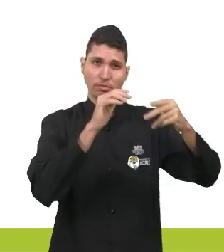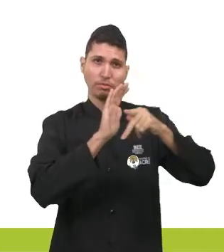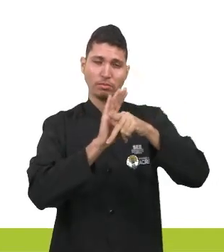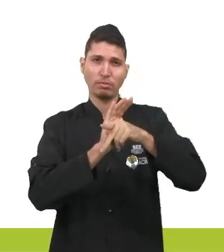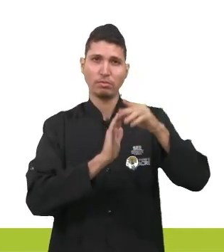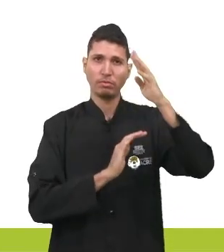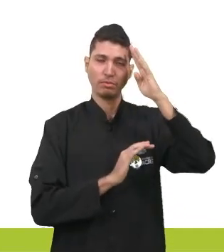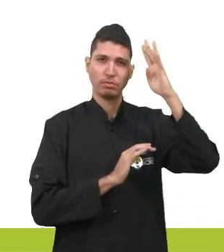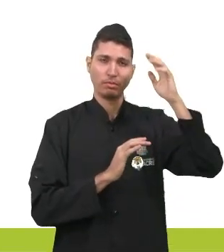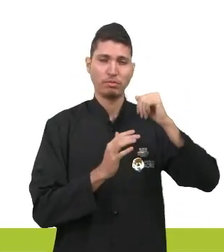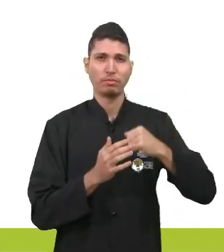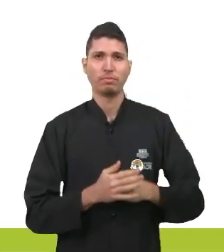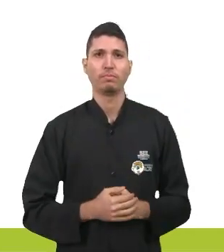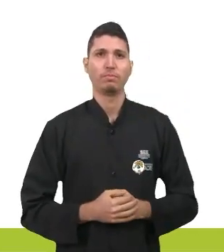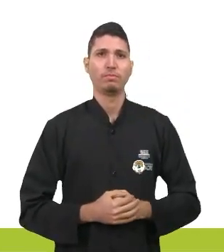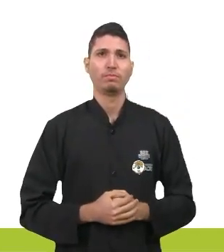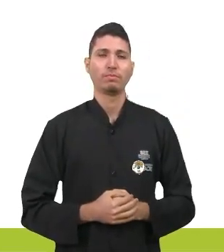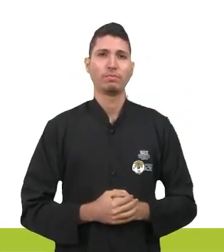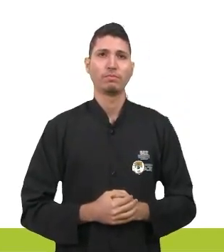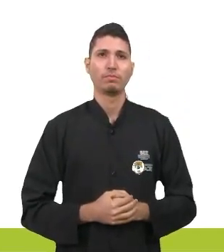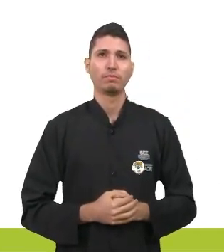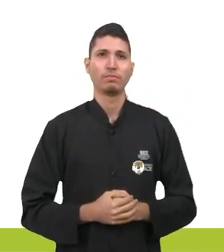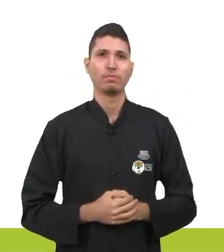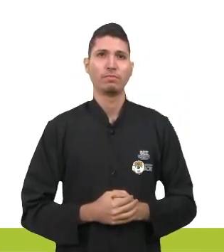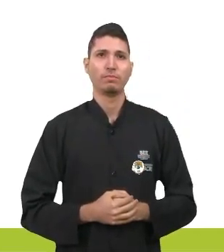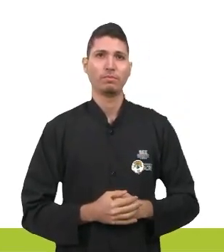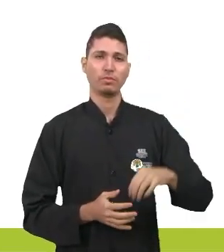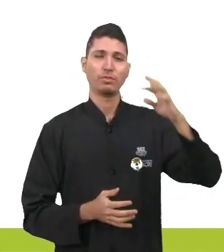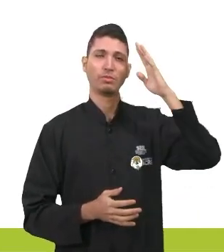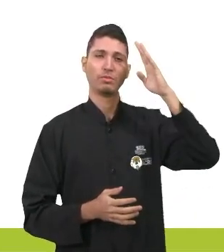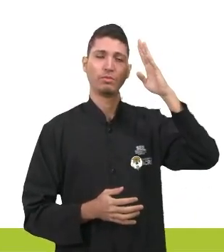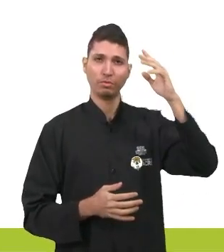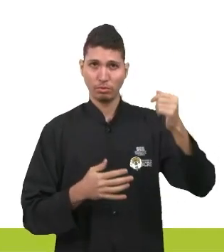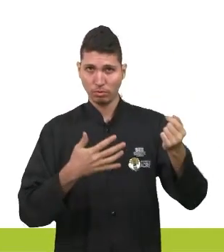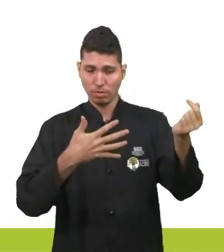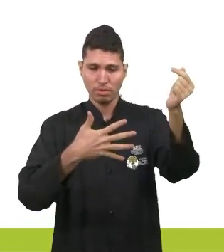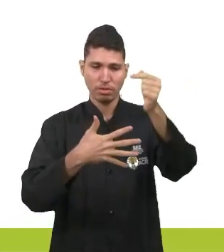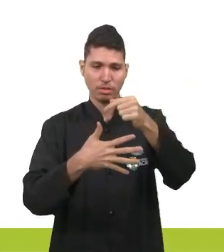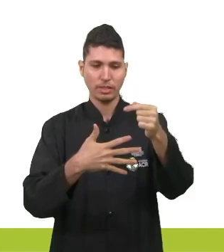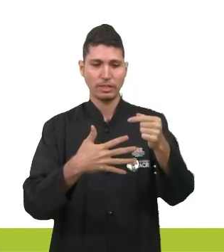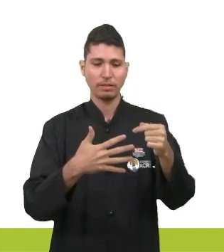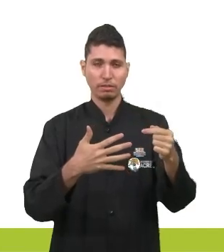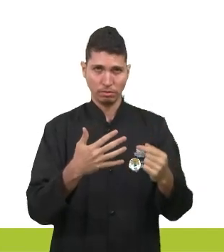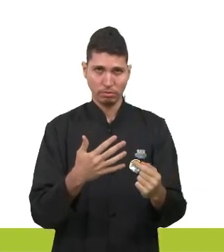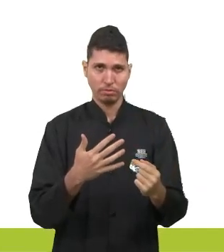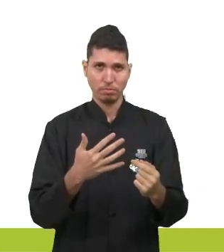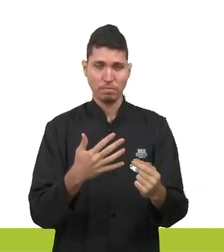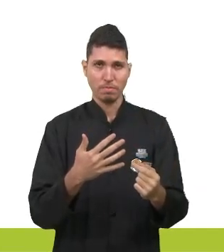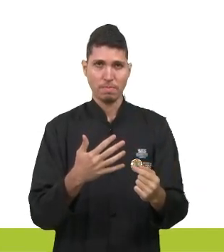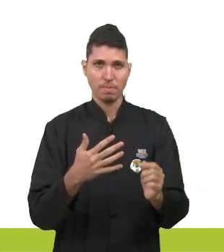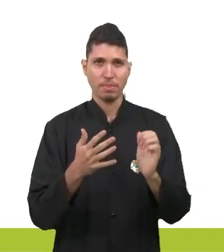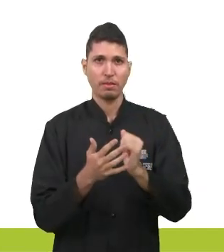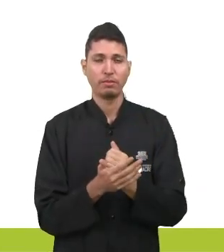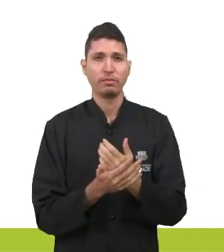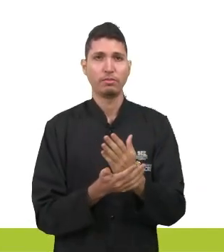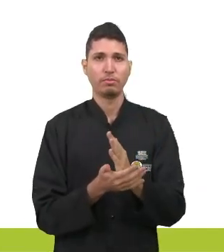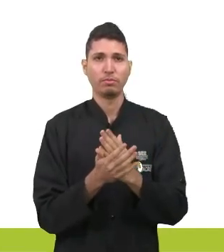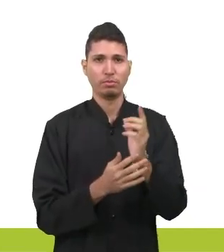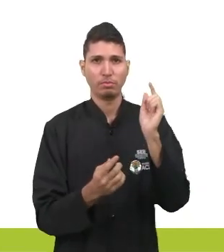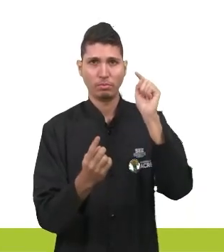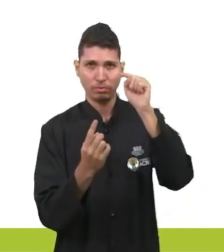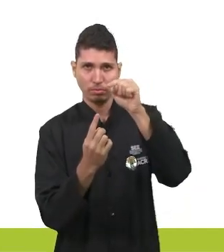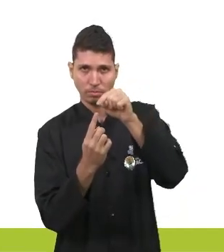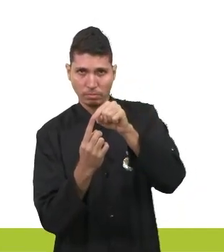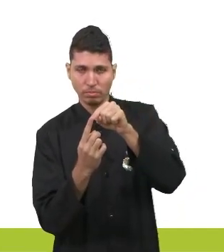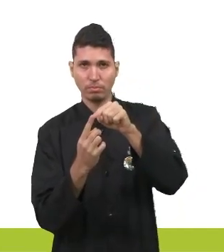todo esse sonho, né, ele depende, tem os fatores que você ancora para poder alcançar esse projeto de vida.